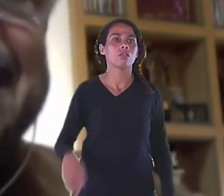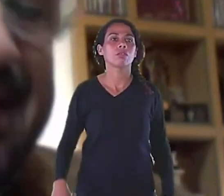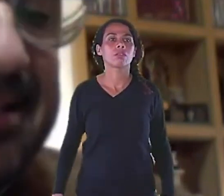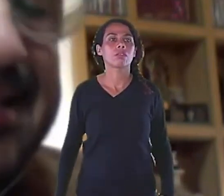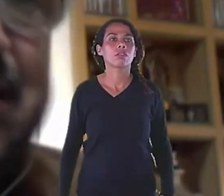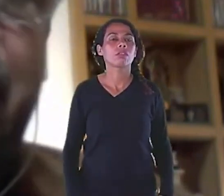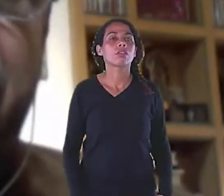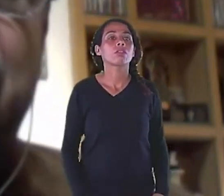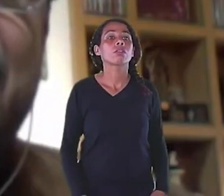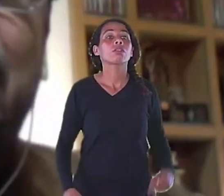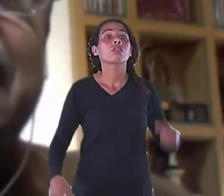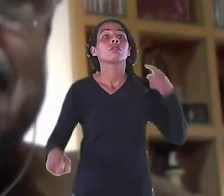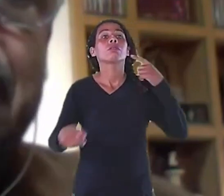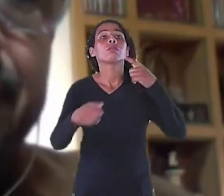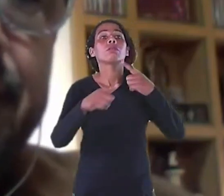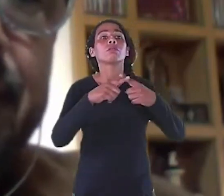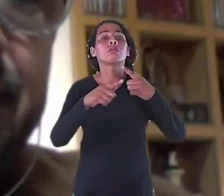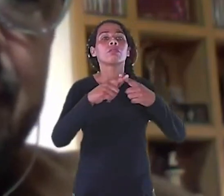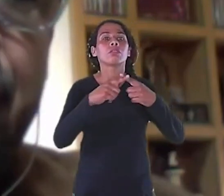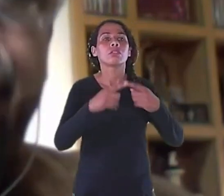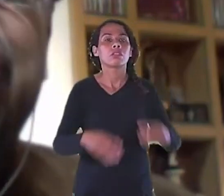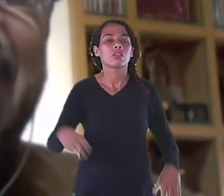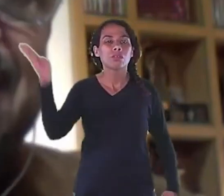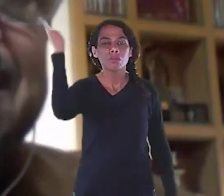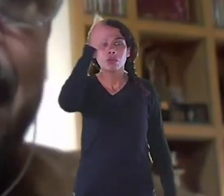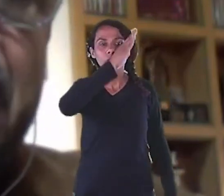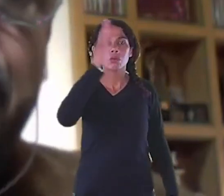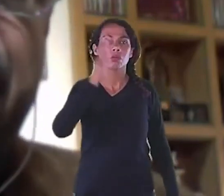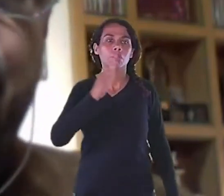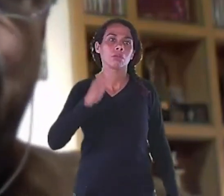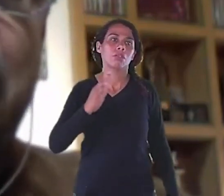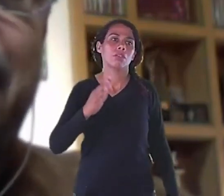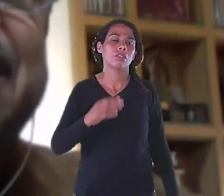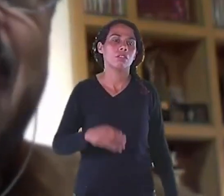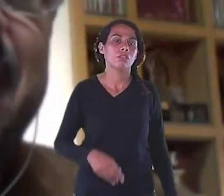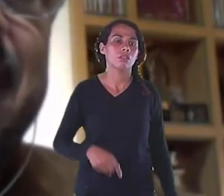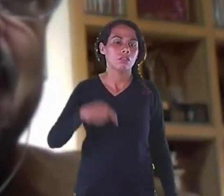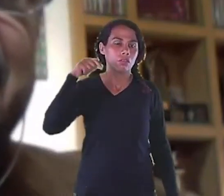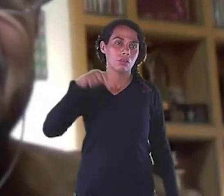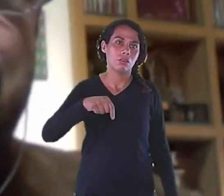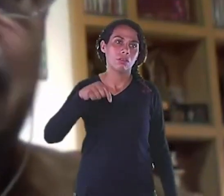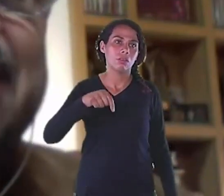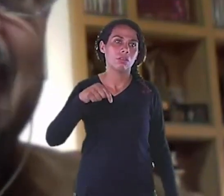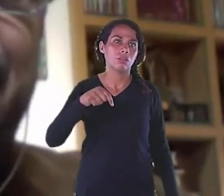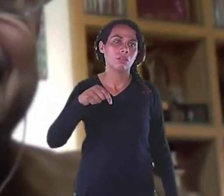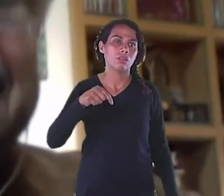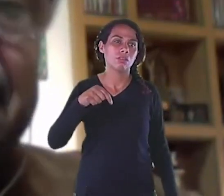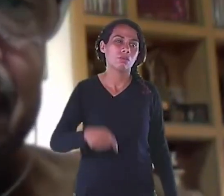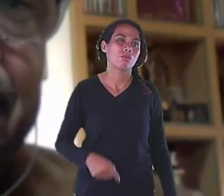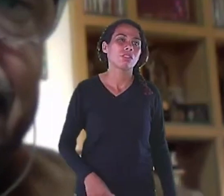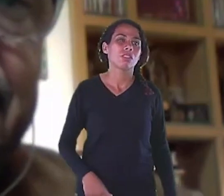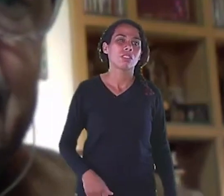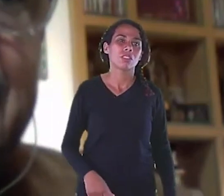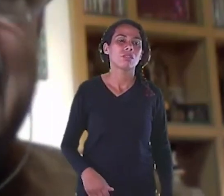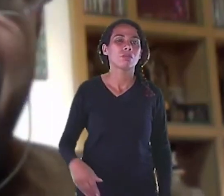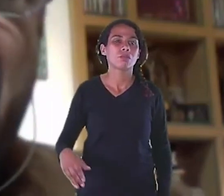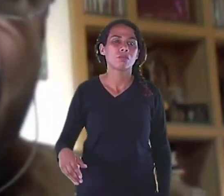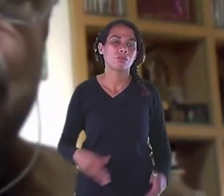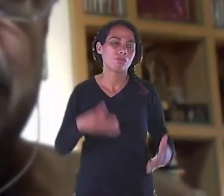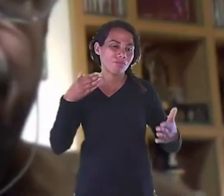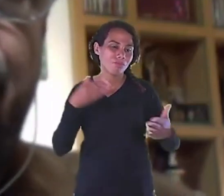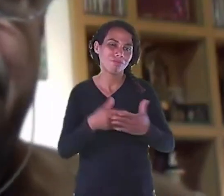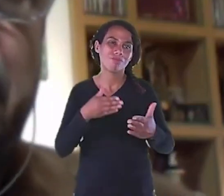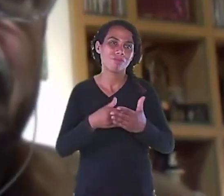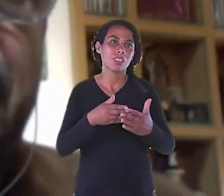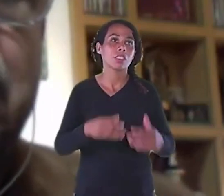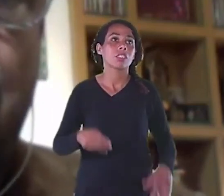foi Excessivamente Racionalista Funcionalista Que foi toda baseada Nas escolas alemãs E a